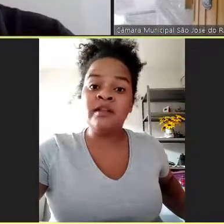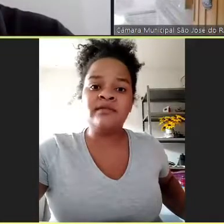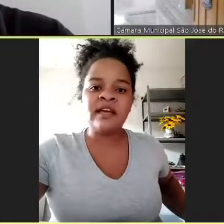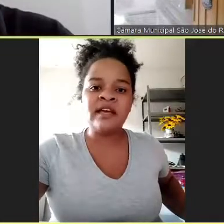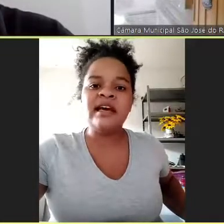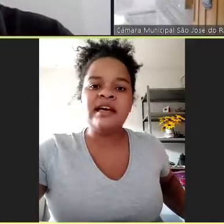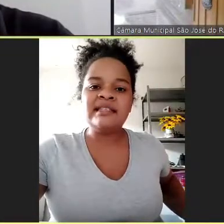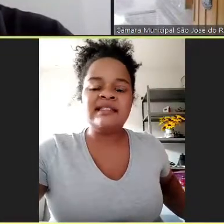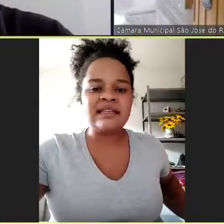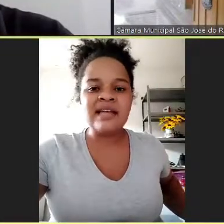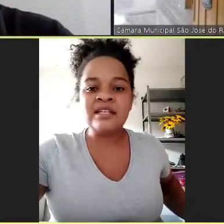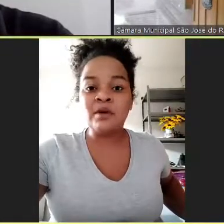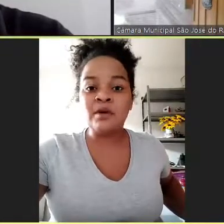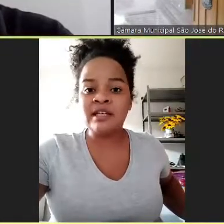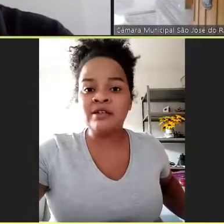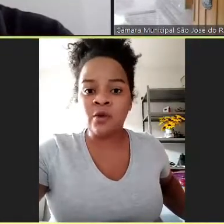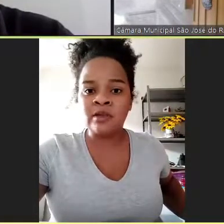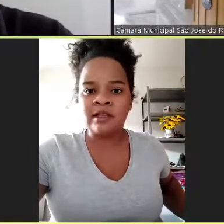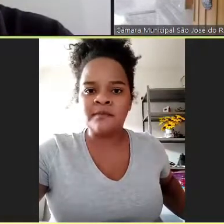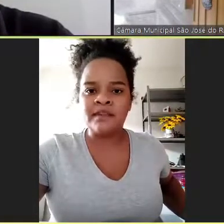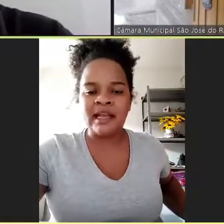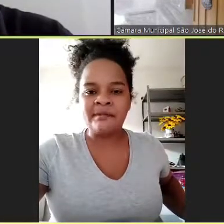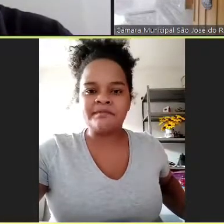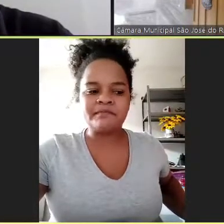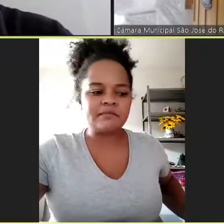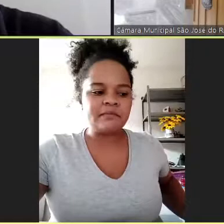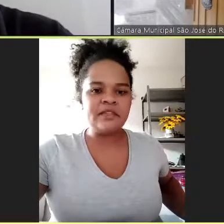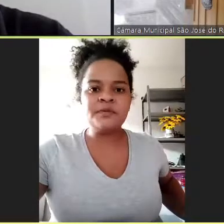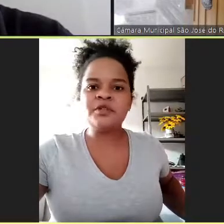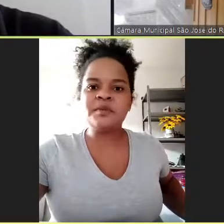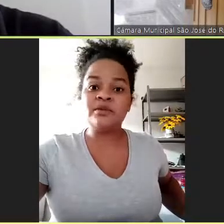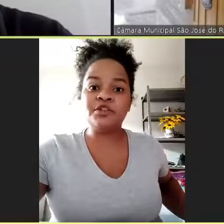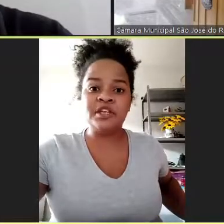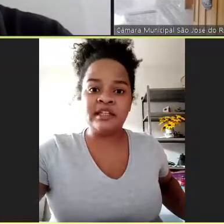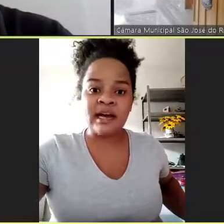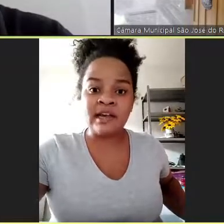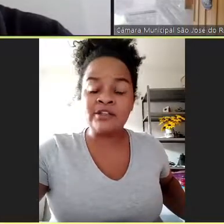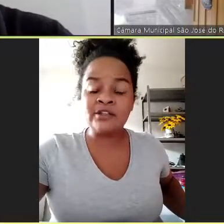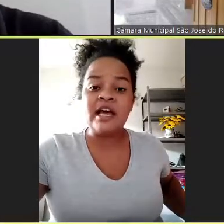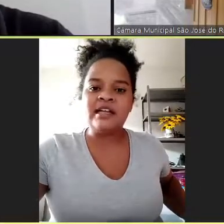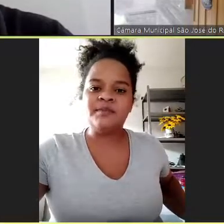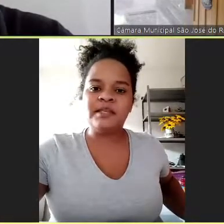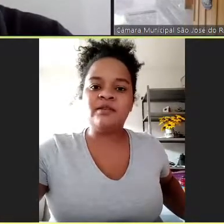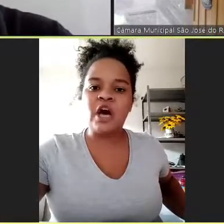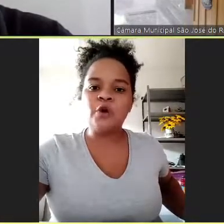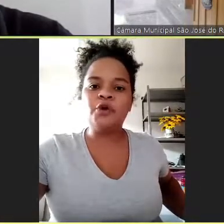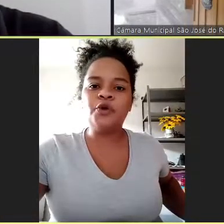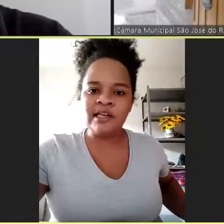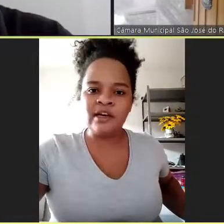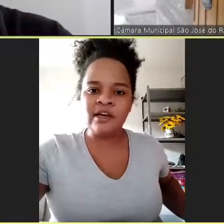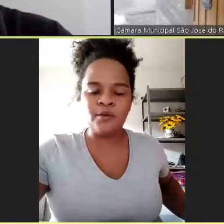podem viver desse assistencialismo a vida toda, né? As pessoas precisam de dignidade, elas precisam de